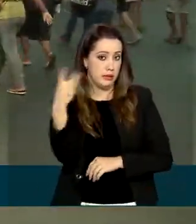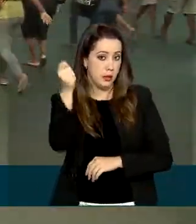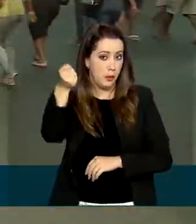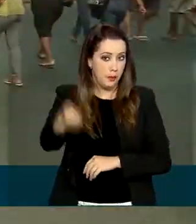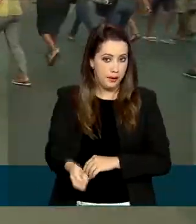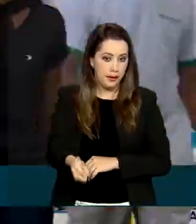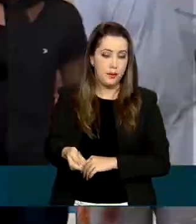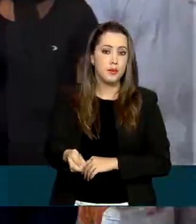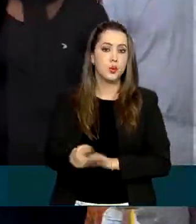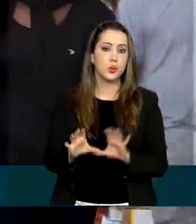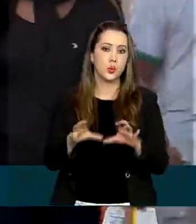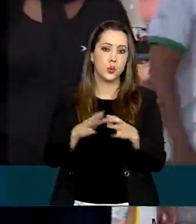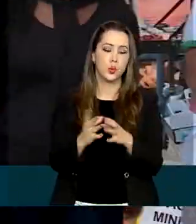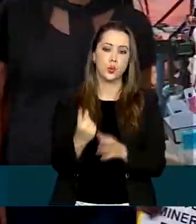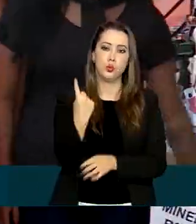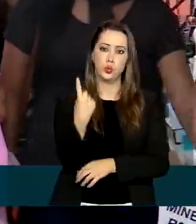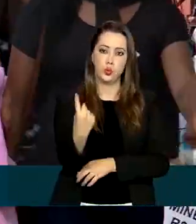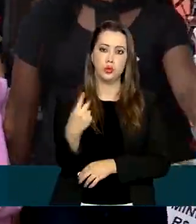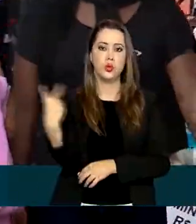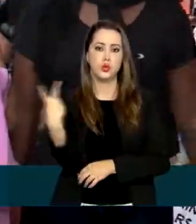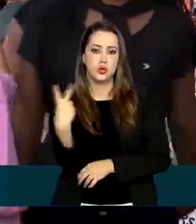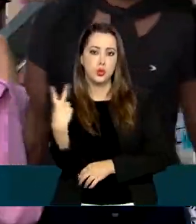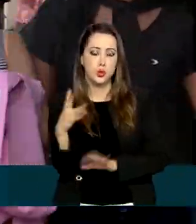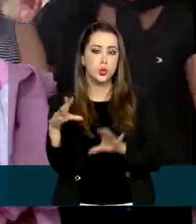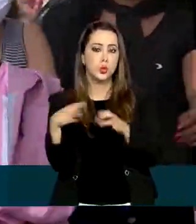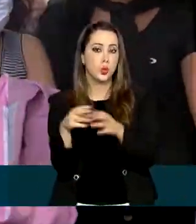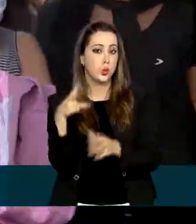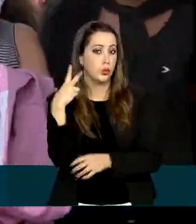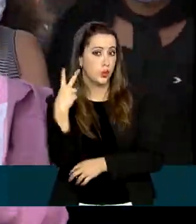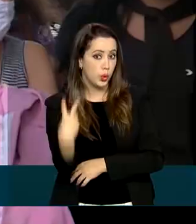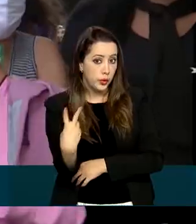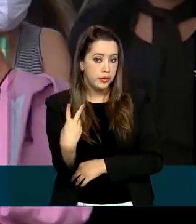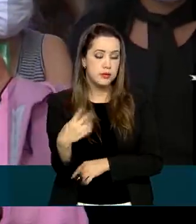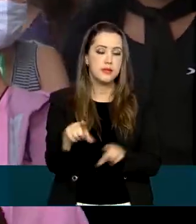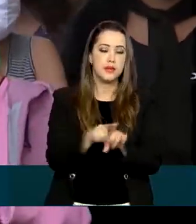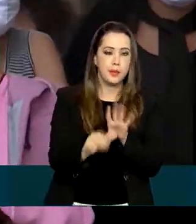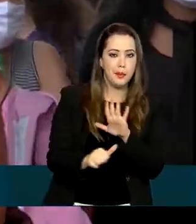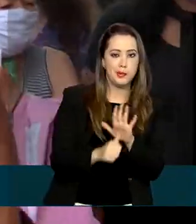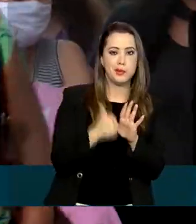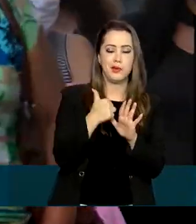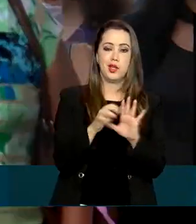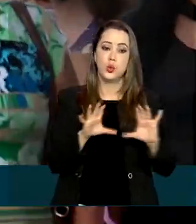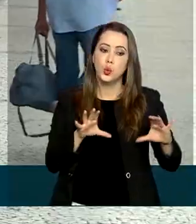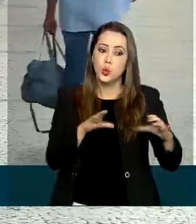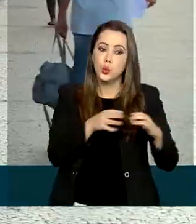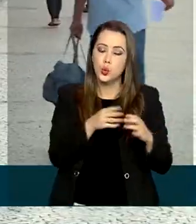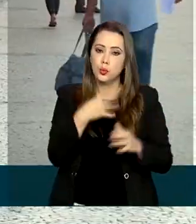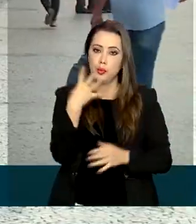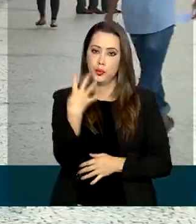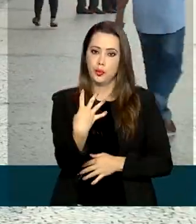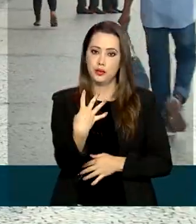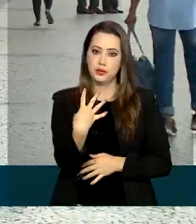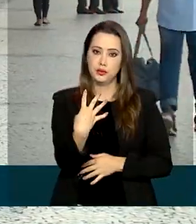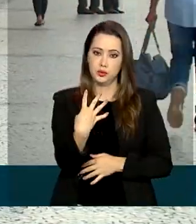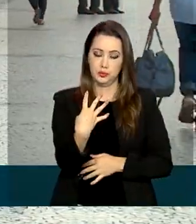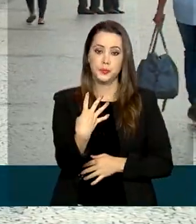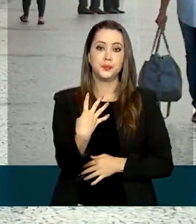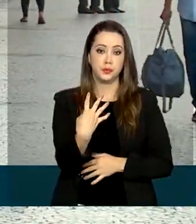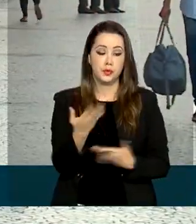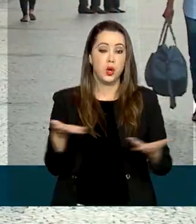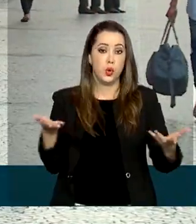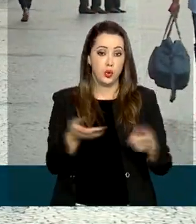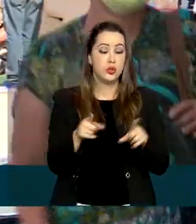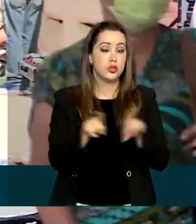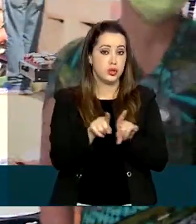parcela do lote 1, a segunda do lote 2 e a primeira parcela para o lote 4. Hoje também